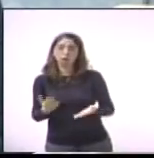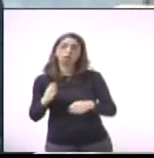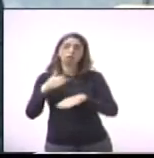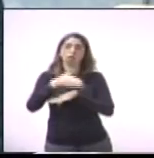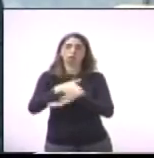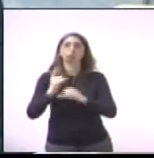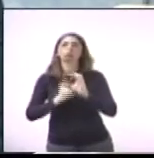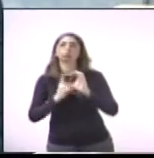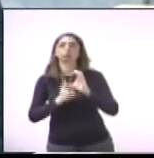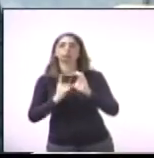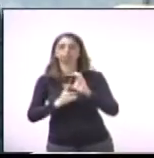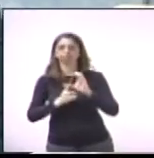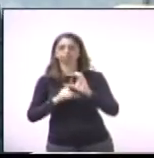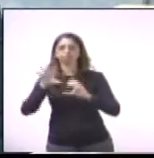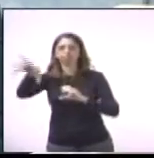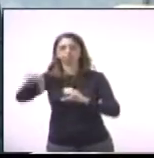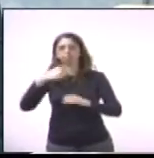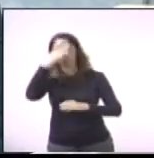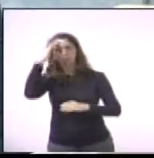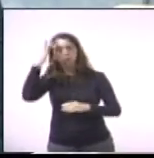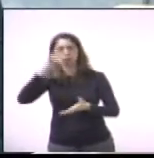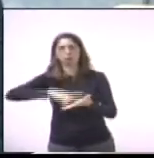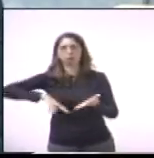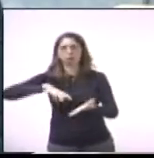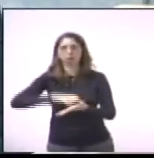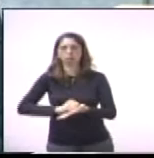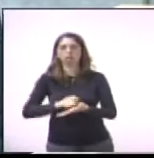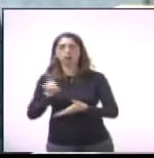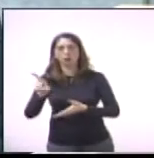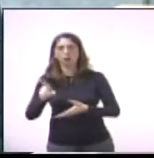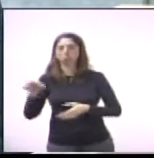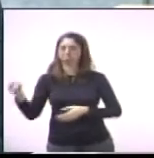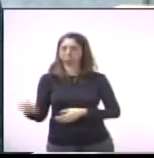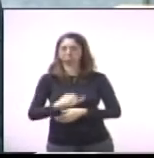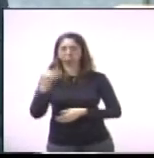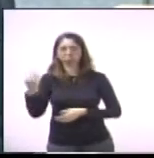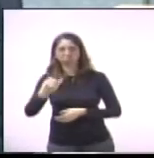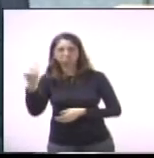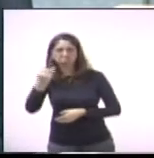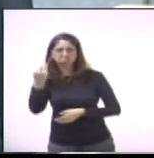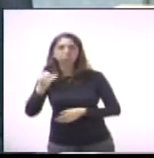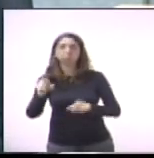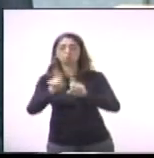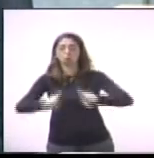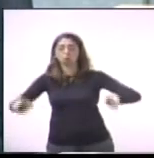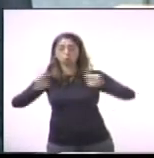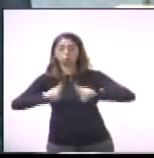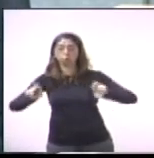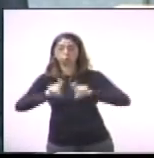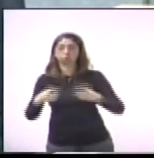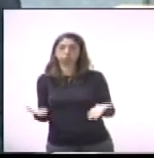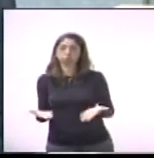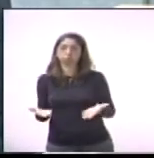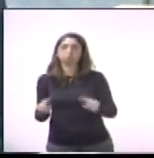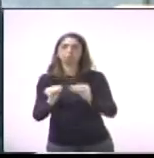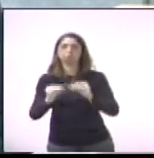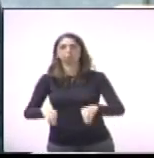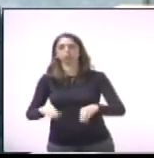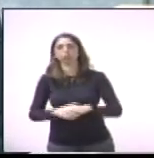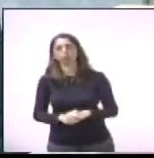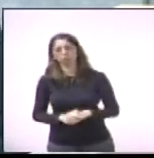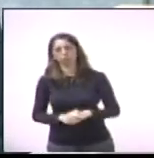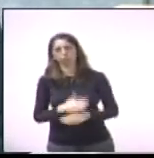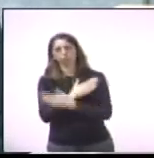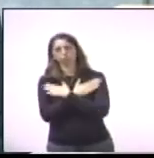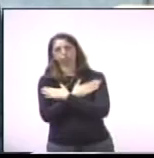Paulínia de Cosmópolis, porque eles têm um sistema sério para estar trabalhando, e acabou isso prejudicando. O